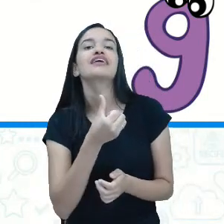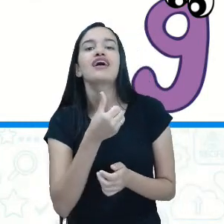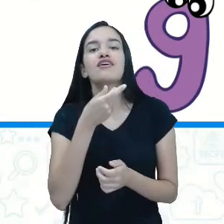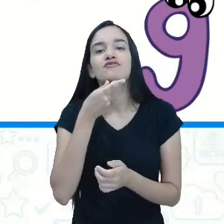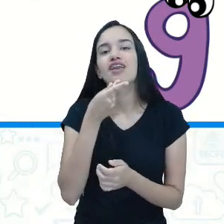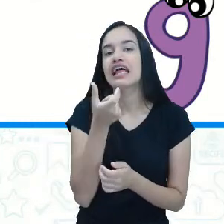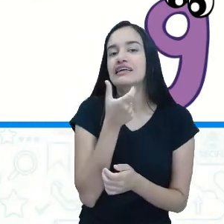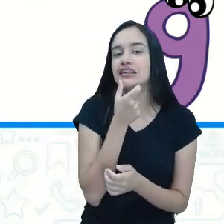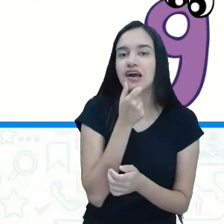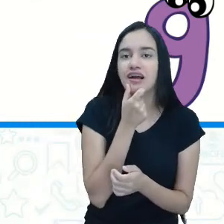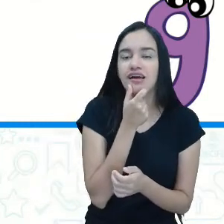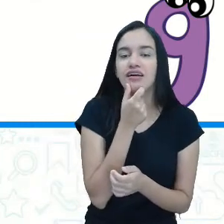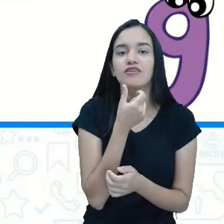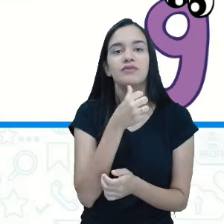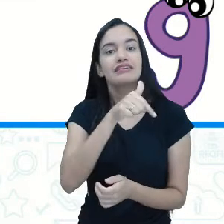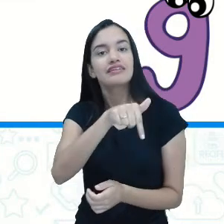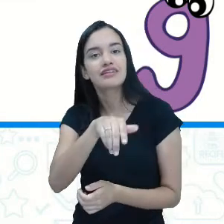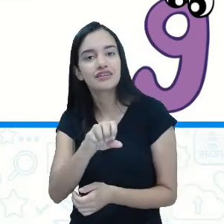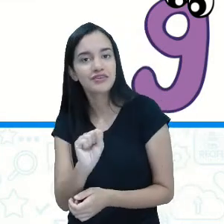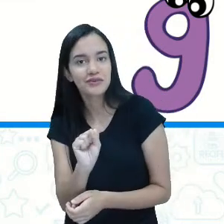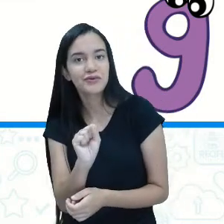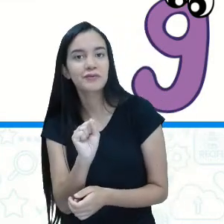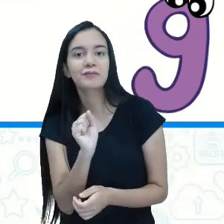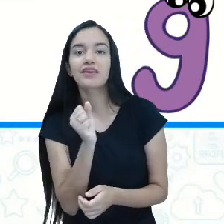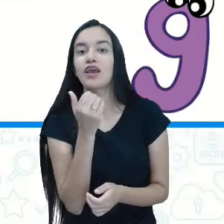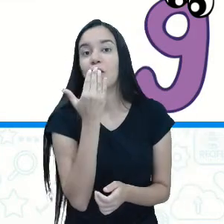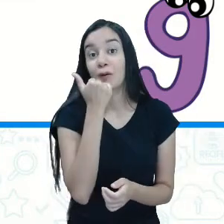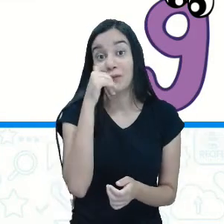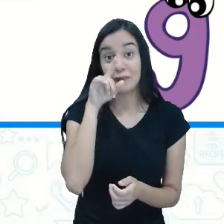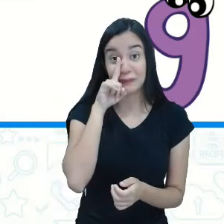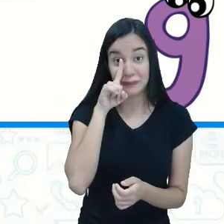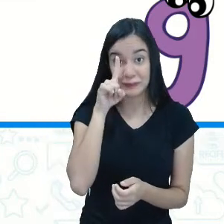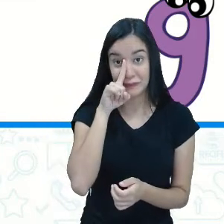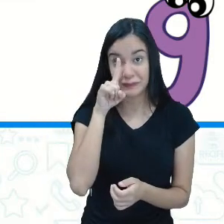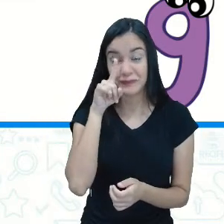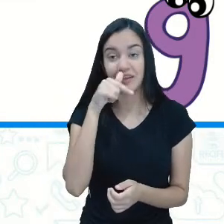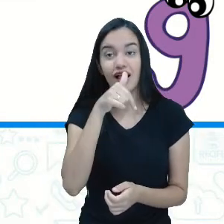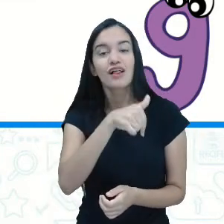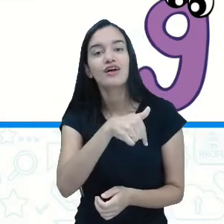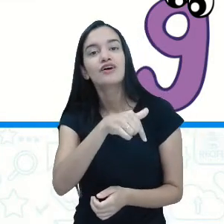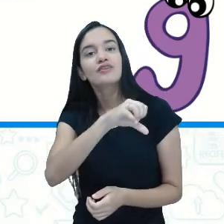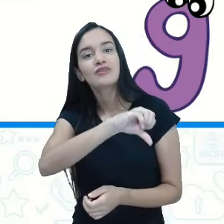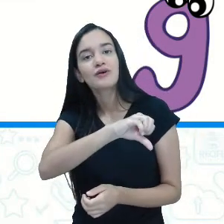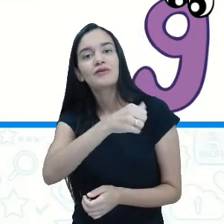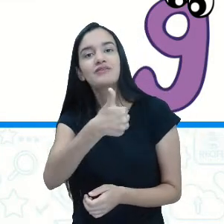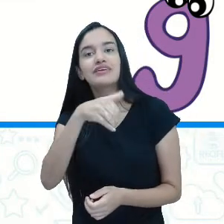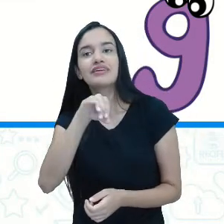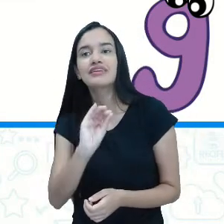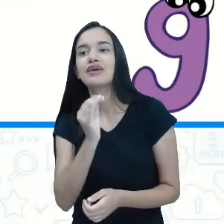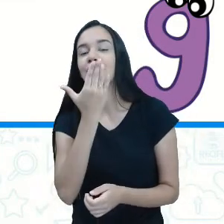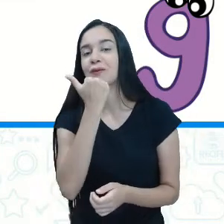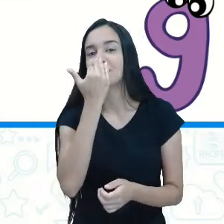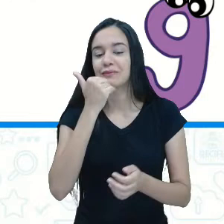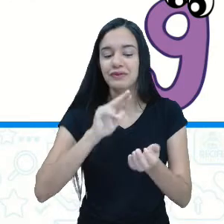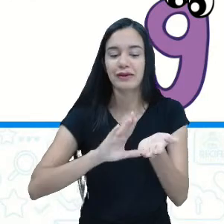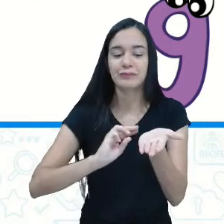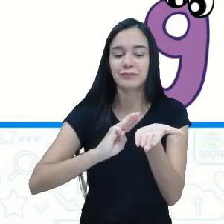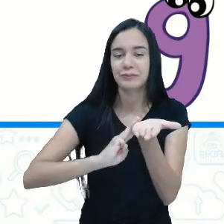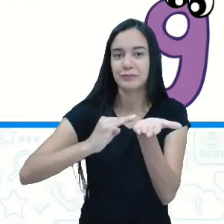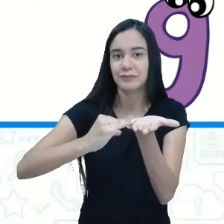falar inglês. Sete, oito, comer biscoito. Nove, dez, comer